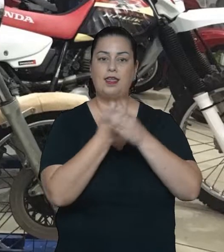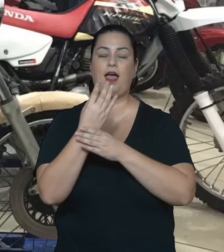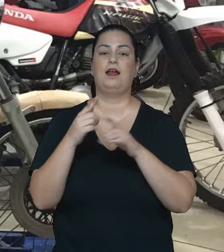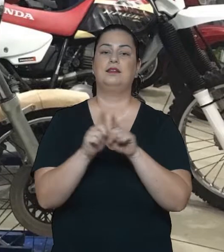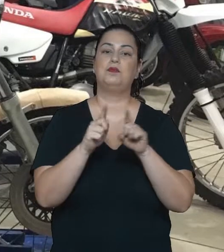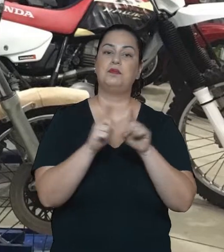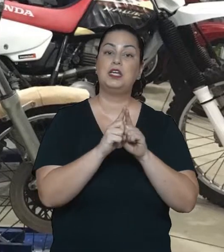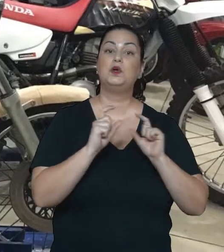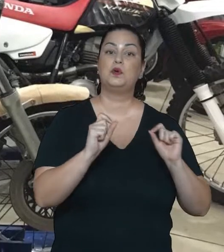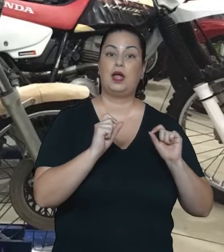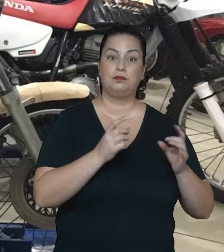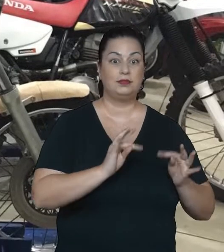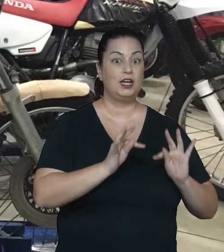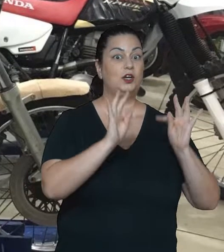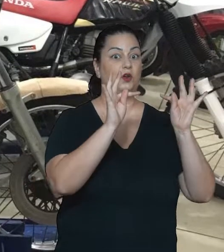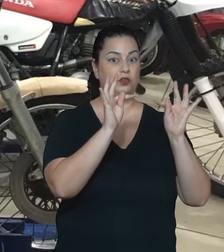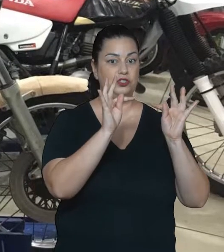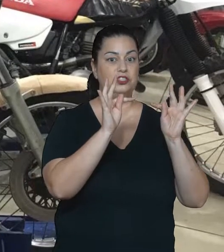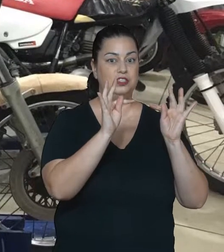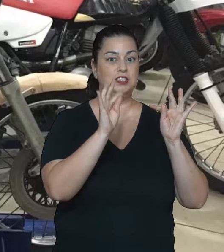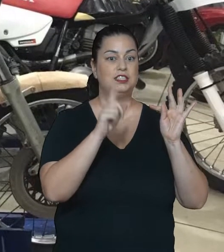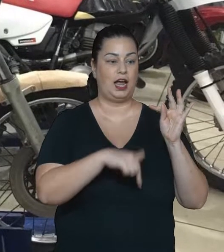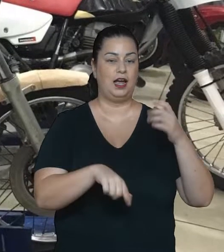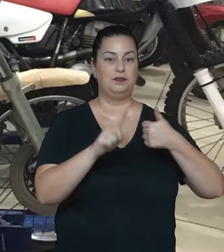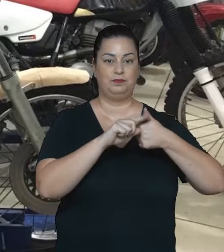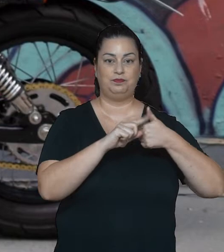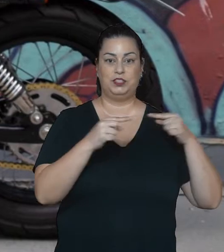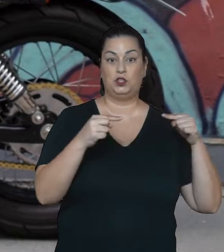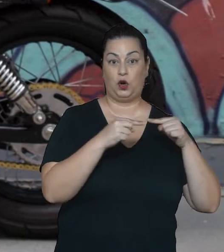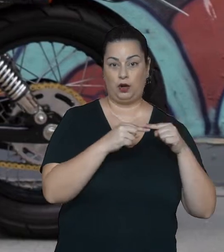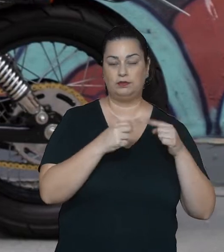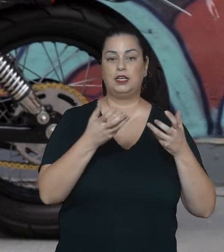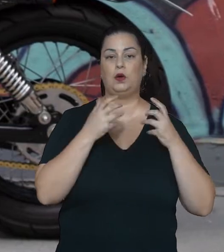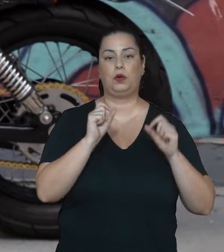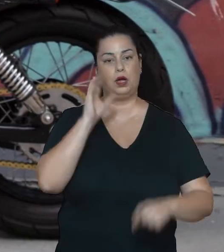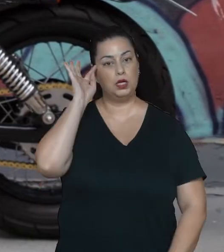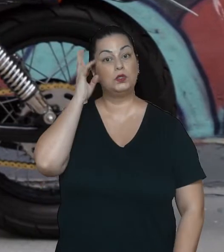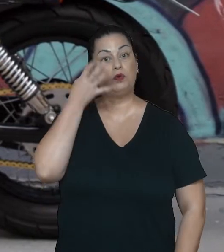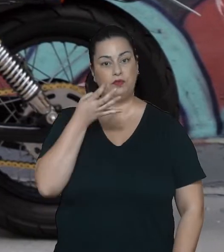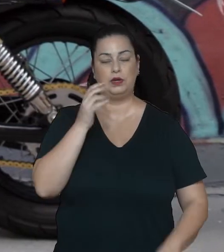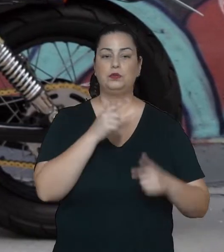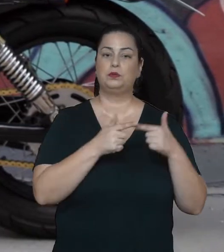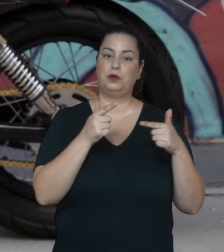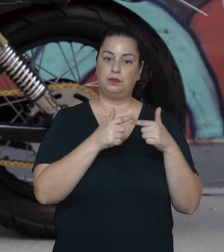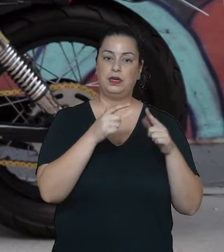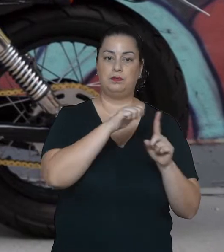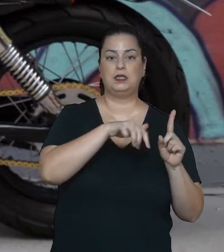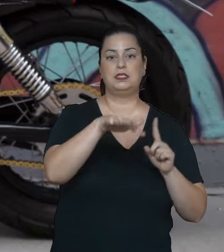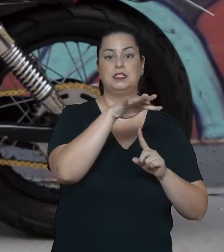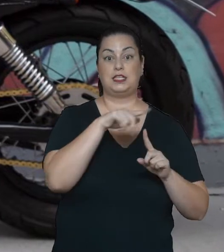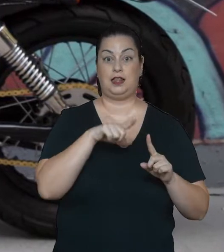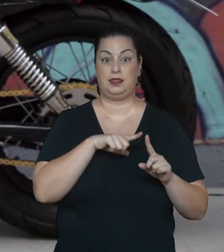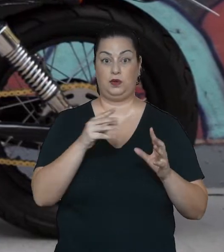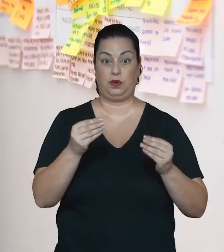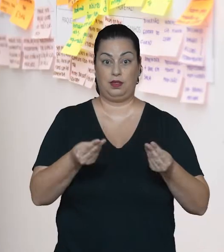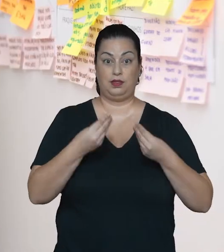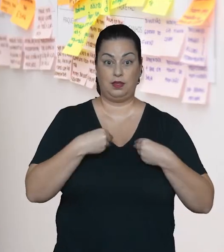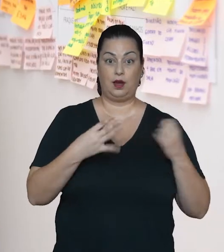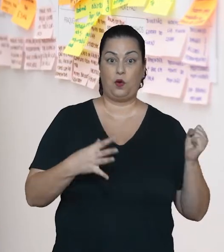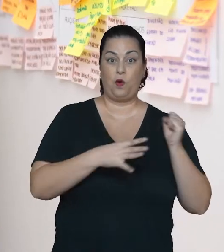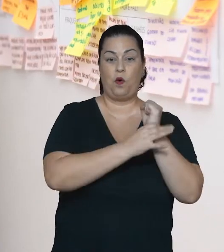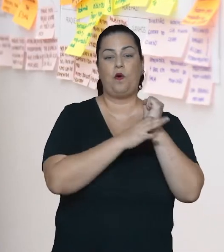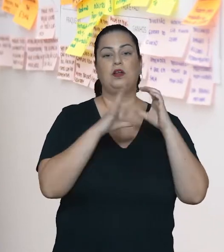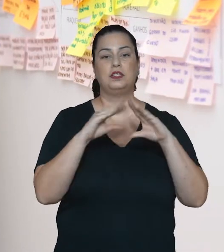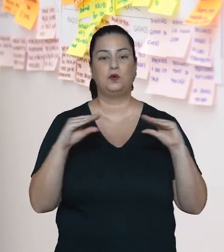senso de invenção e de inovação técnica são utilizados em busca de uma solução ótima que traga conforto, segurança